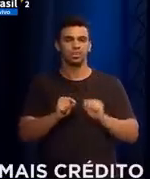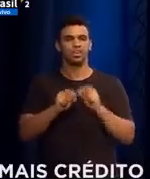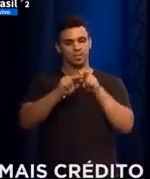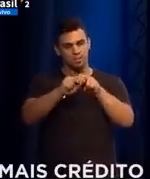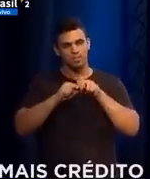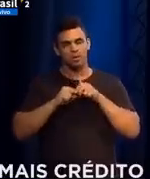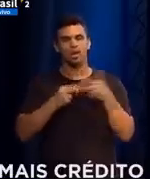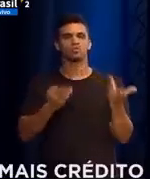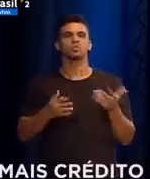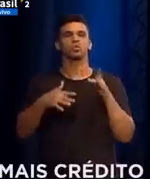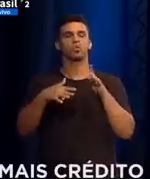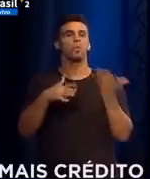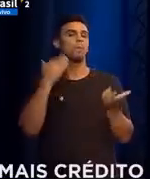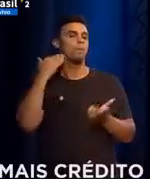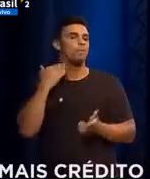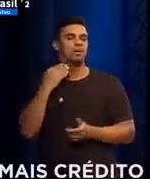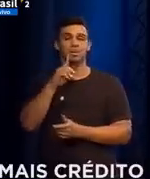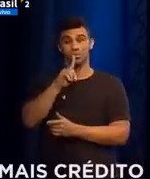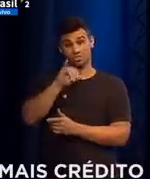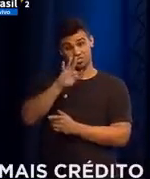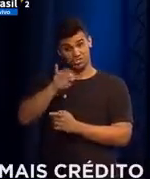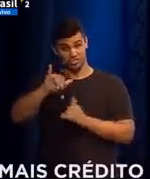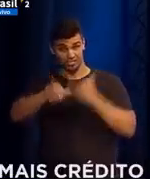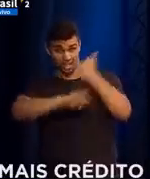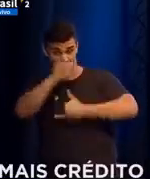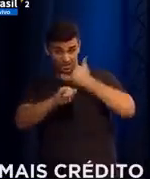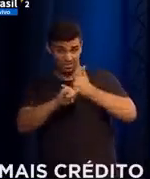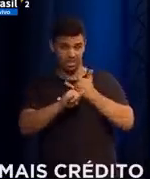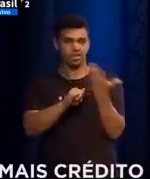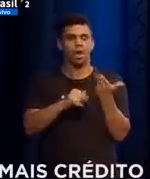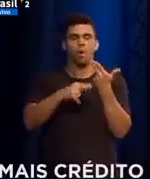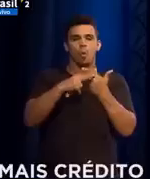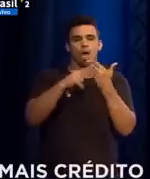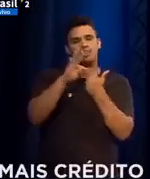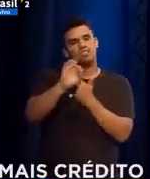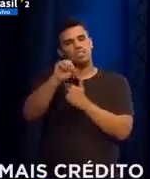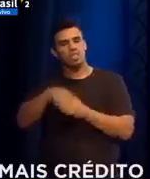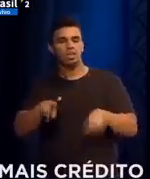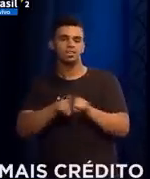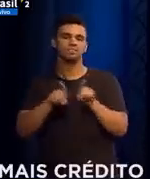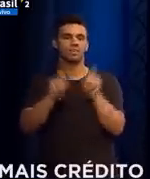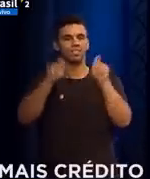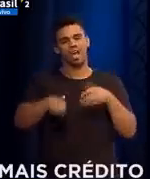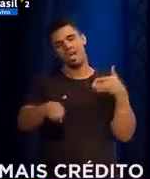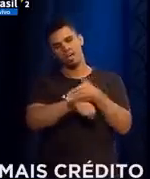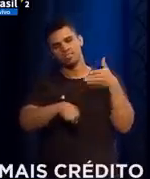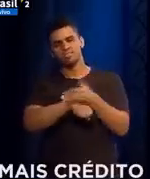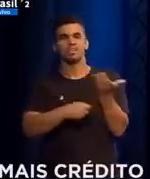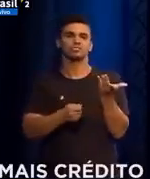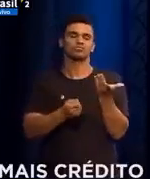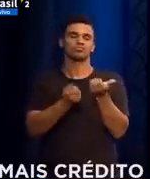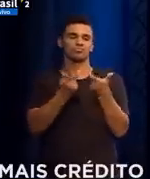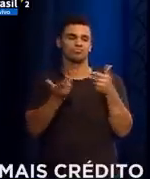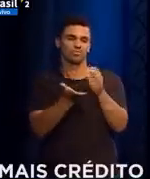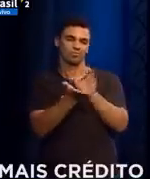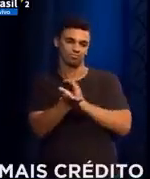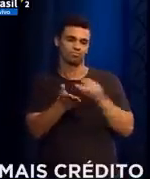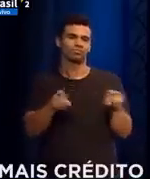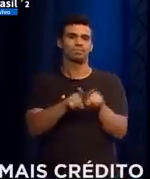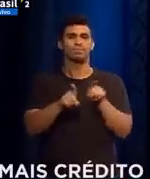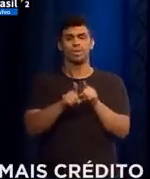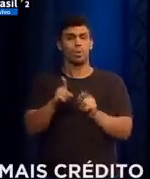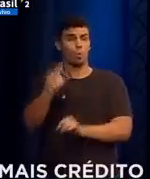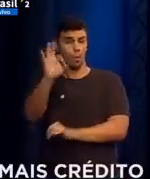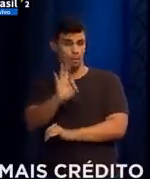meio do banco digital, da sua poupança digital, do Caixa Tem, ter acesso ao capital de giro, a antecipação do seu frete, com uma taxa